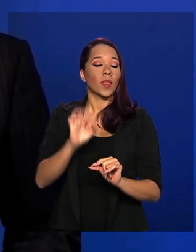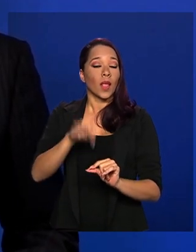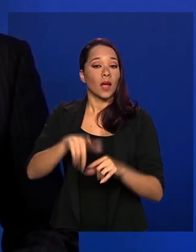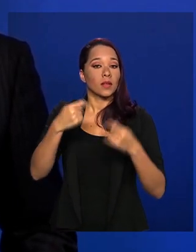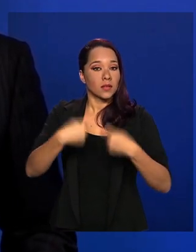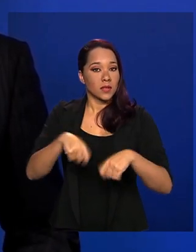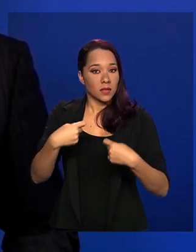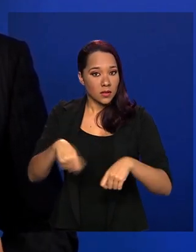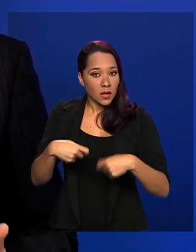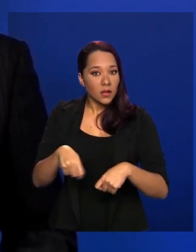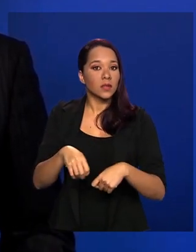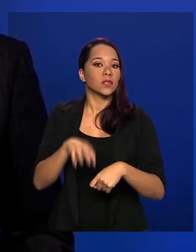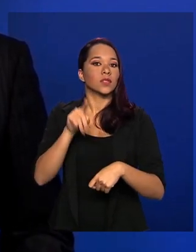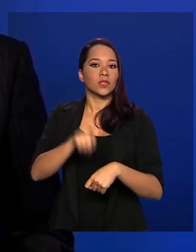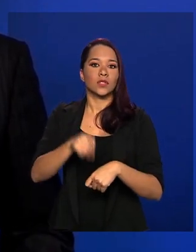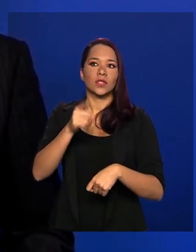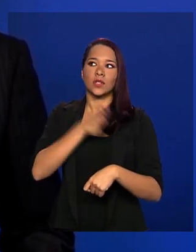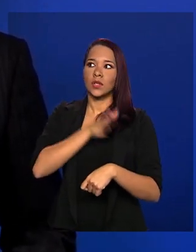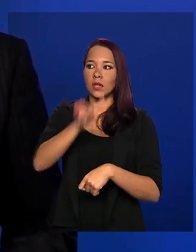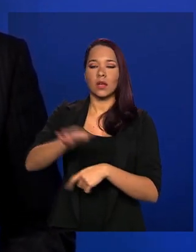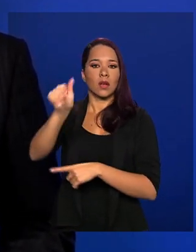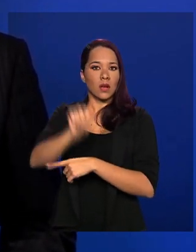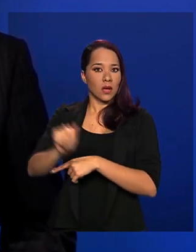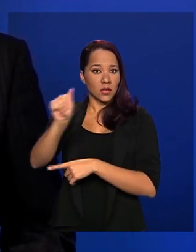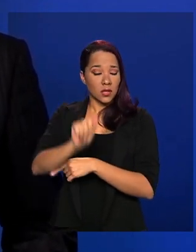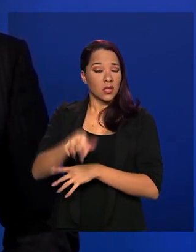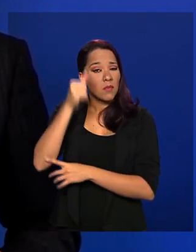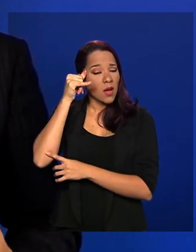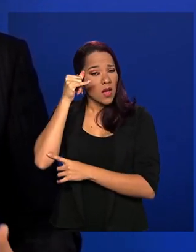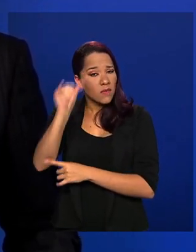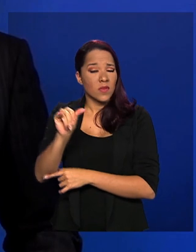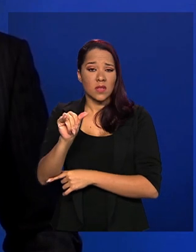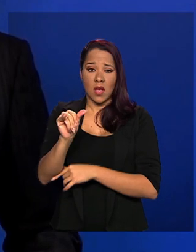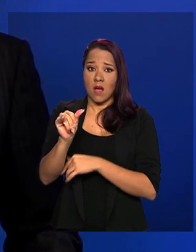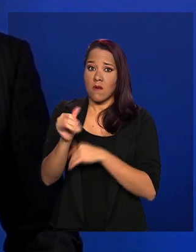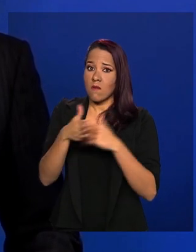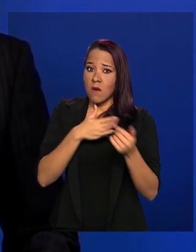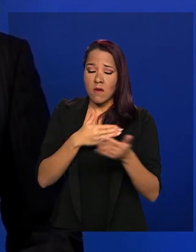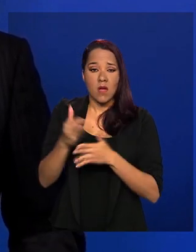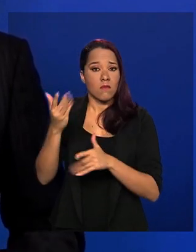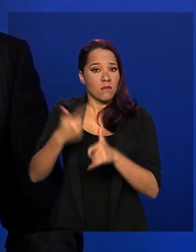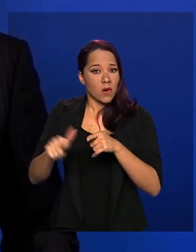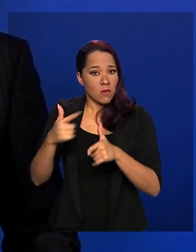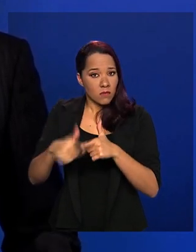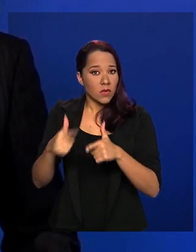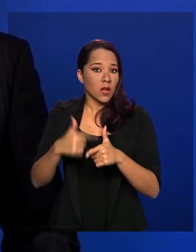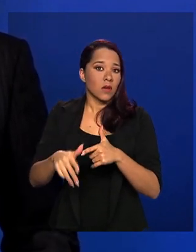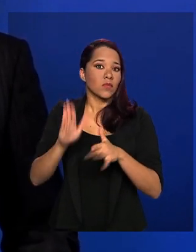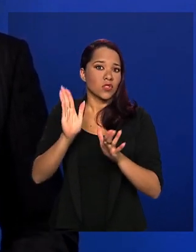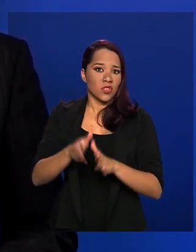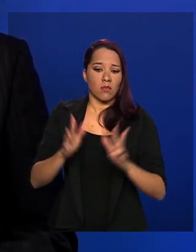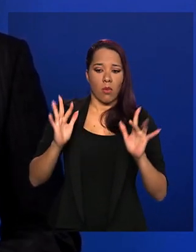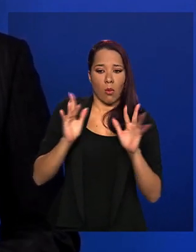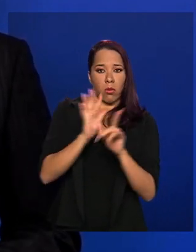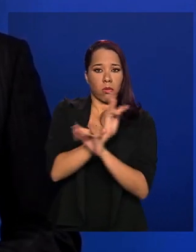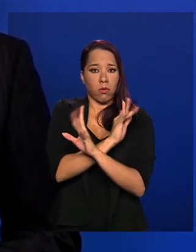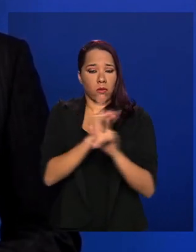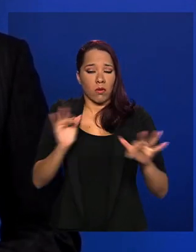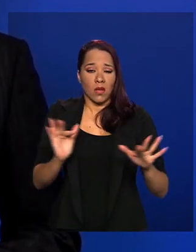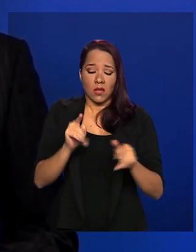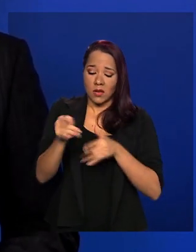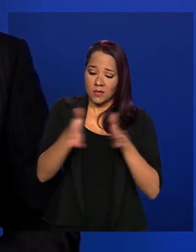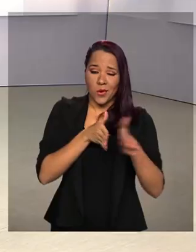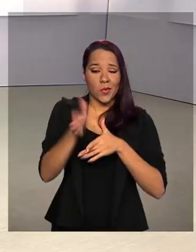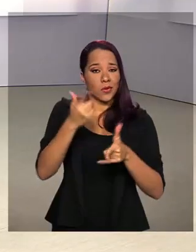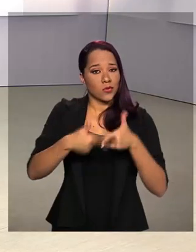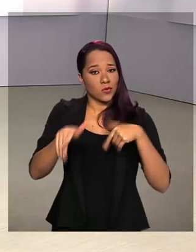necessidade de ir às agências para evitar qualquer problema de aglomeração nesse movimento de